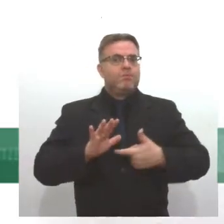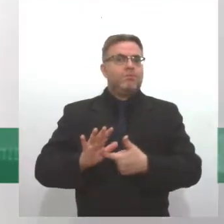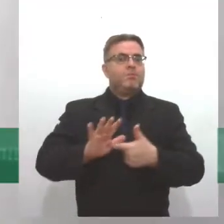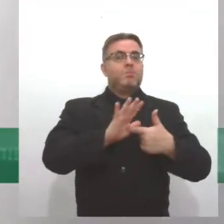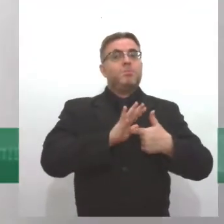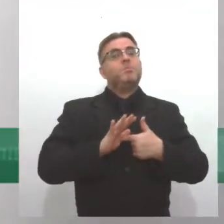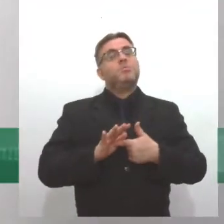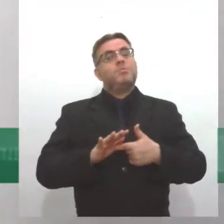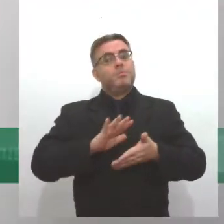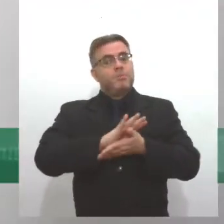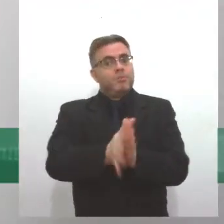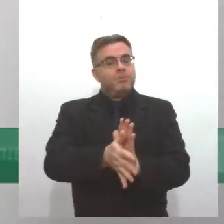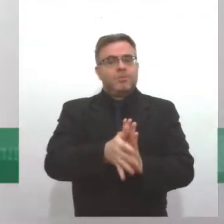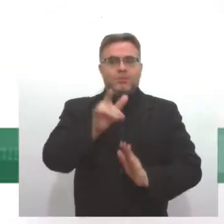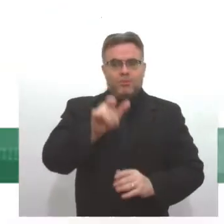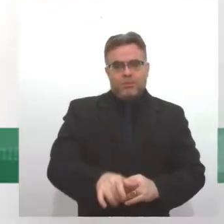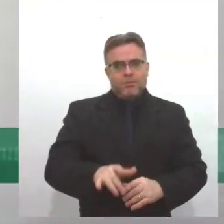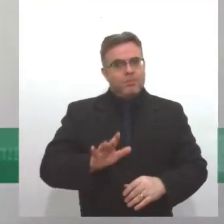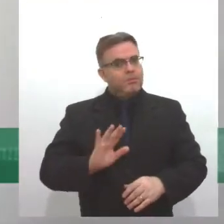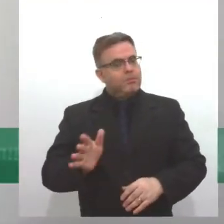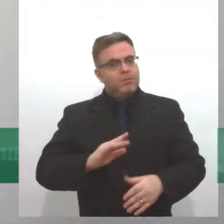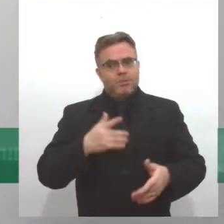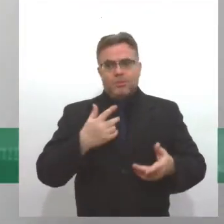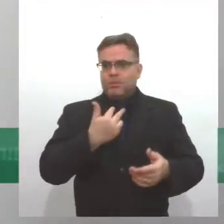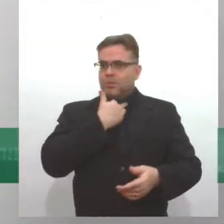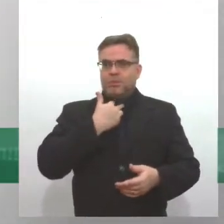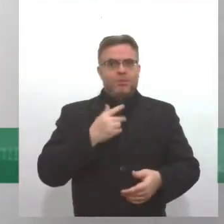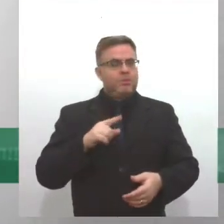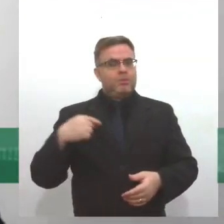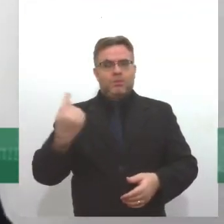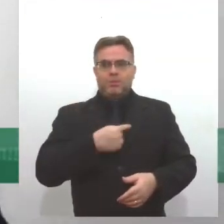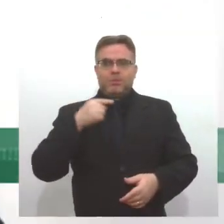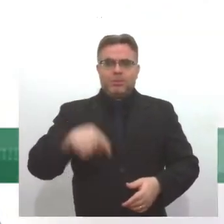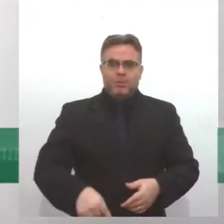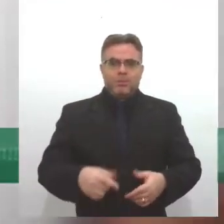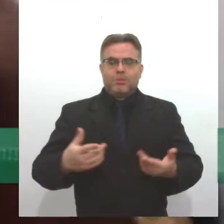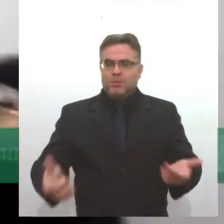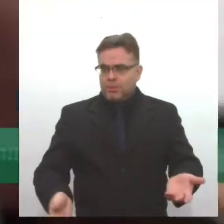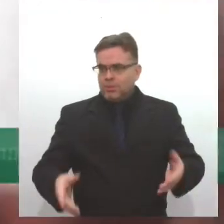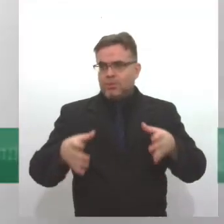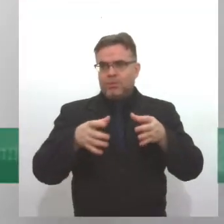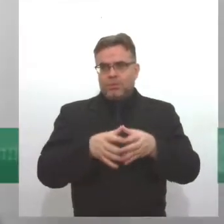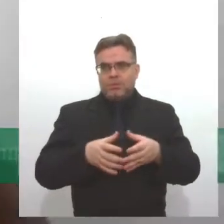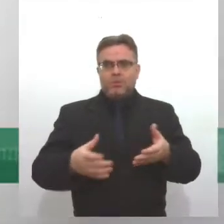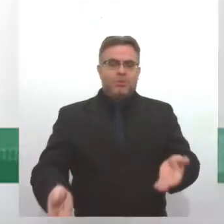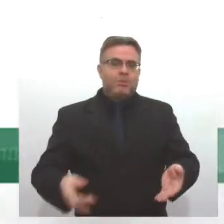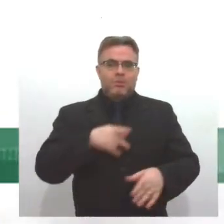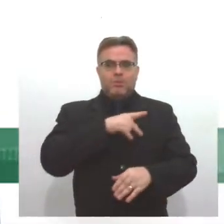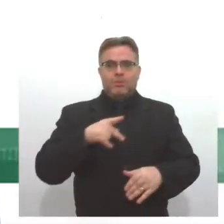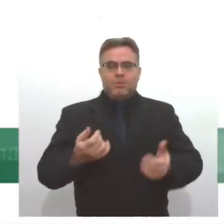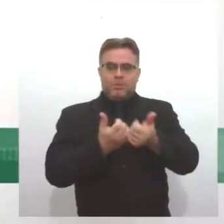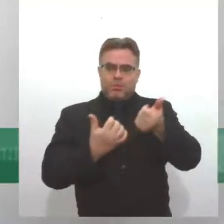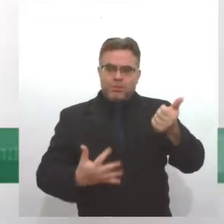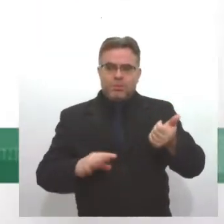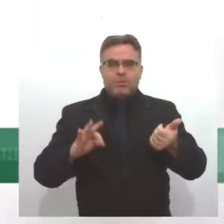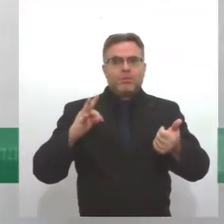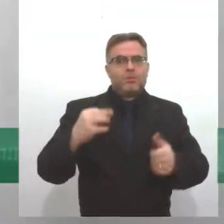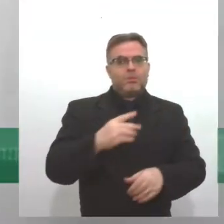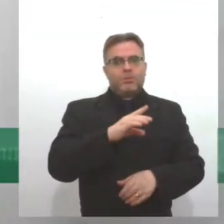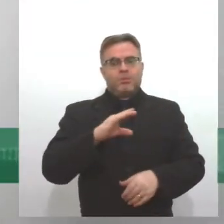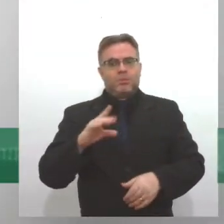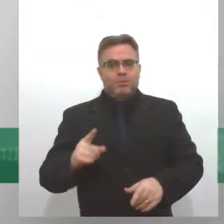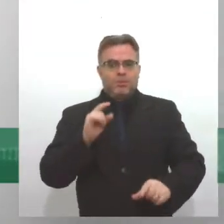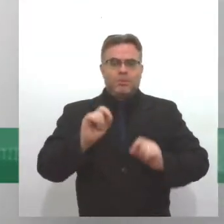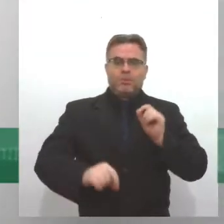generaliza, e não pode ser dessa maneira nenhuma. Nós não estamos aqui, eu, juntamente com o nosso vice-presidente Paulo Cigano, a diretoria e todos os coordenadores, nós estamos aqui